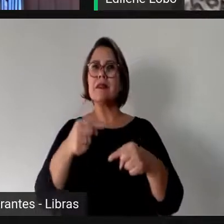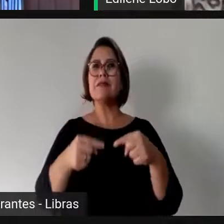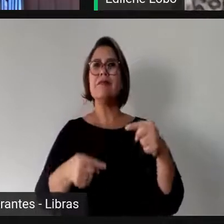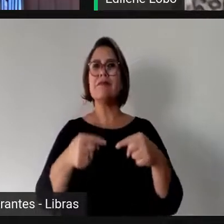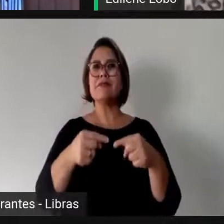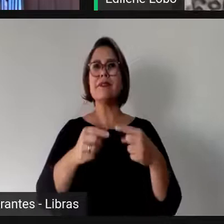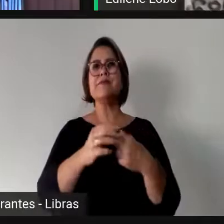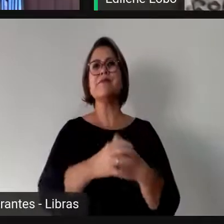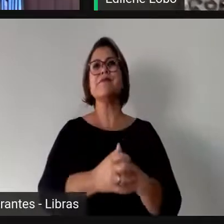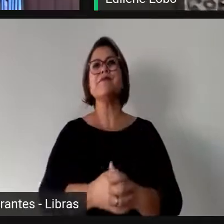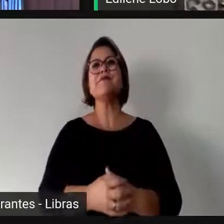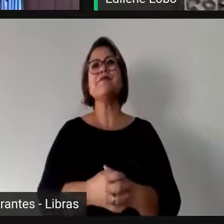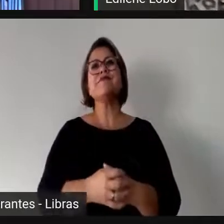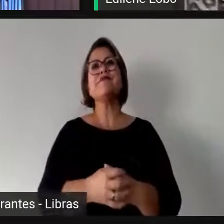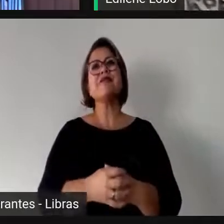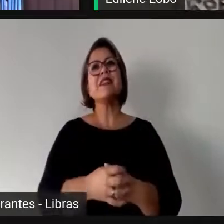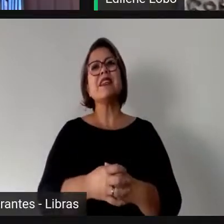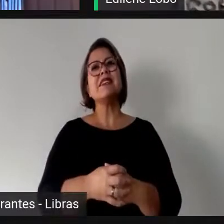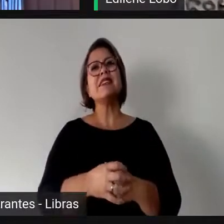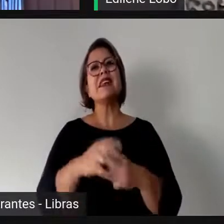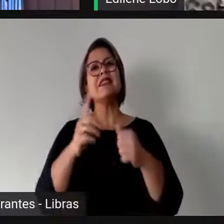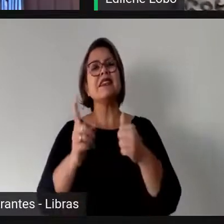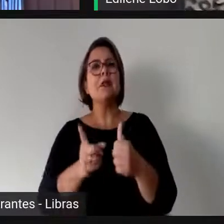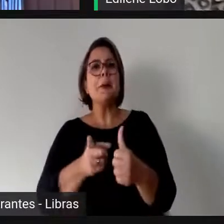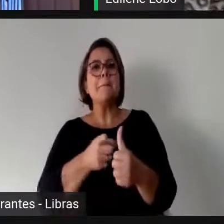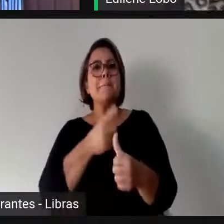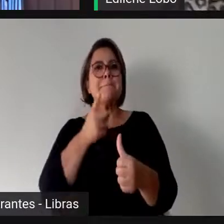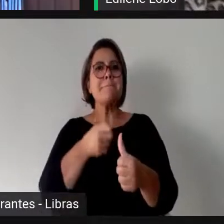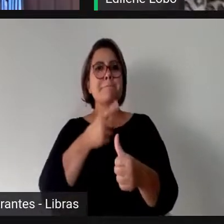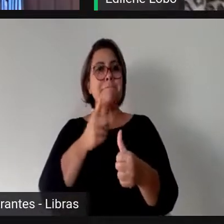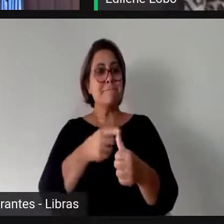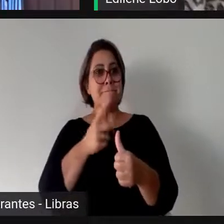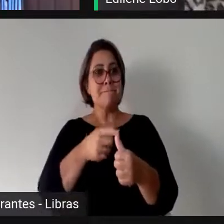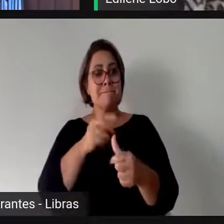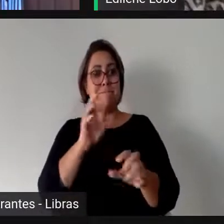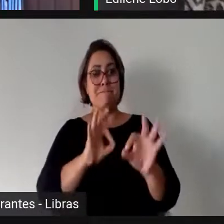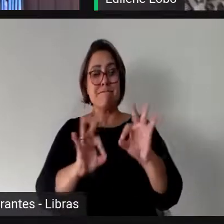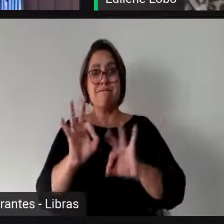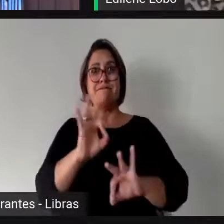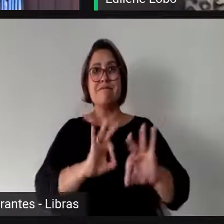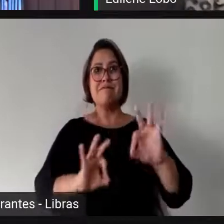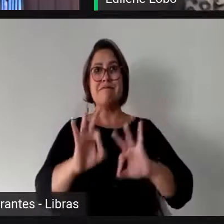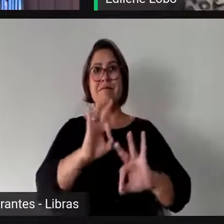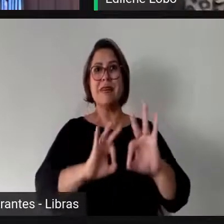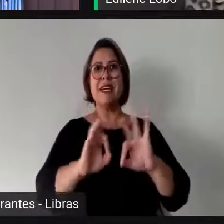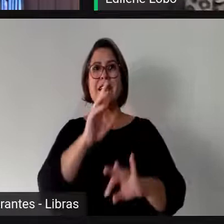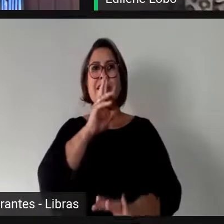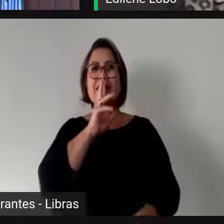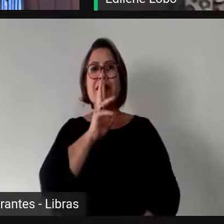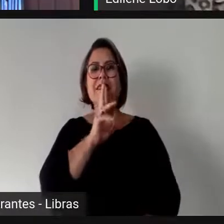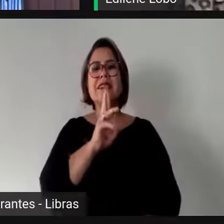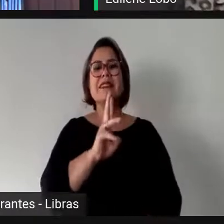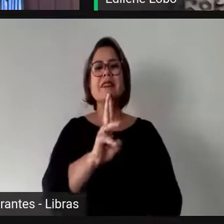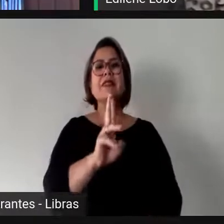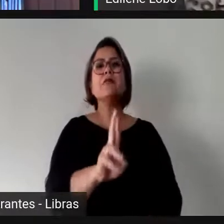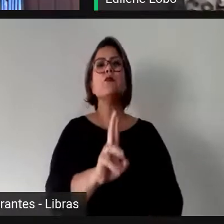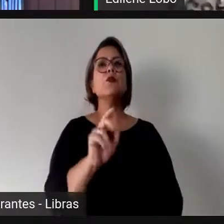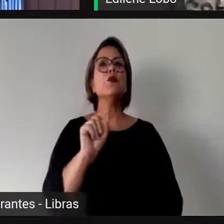destacava que o primeiro ponto para começarmos a elaborar a resposta a essa pergunta é